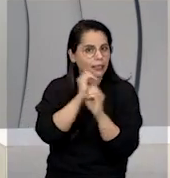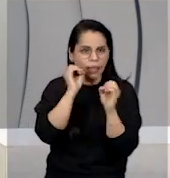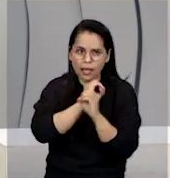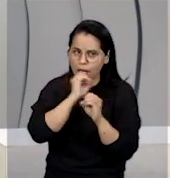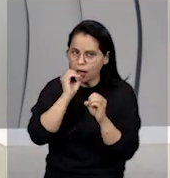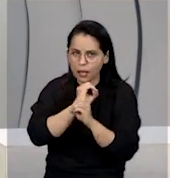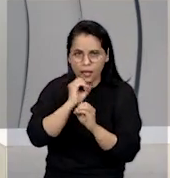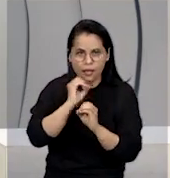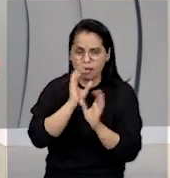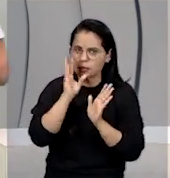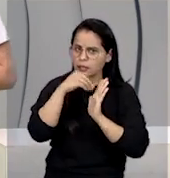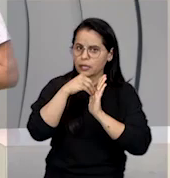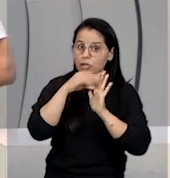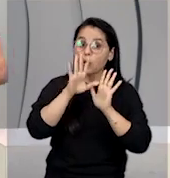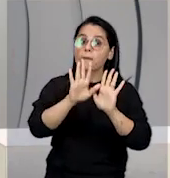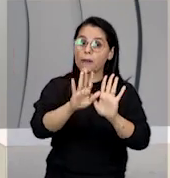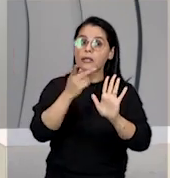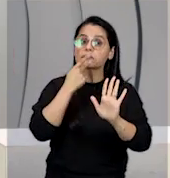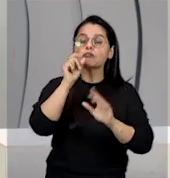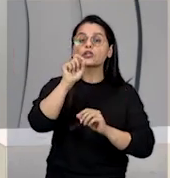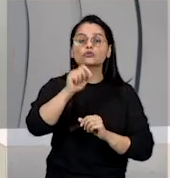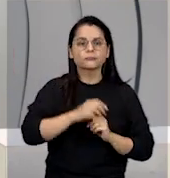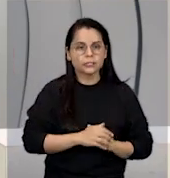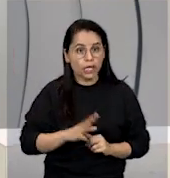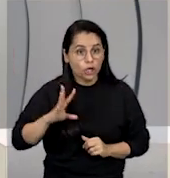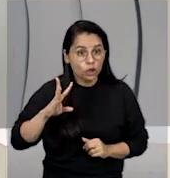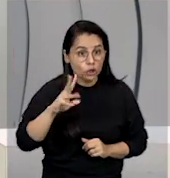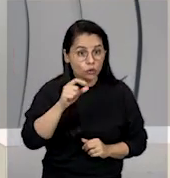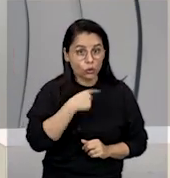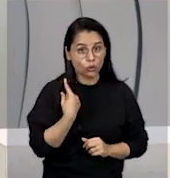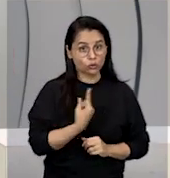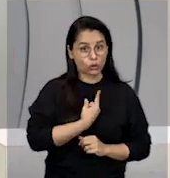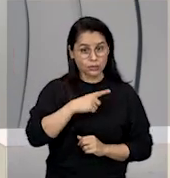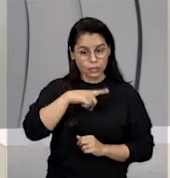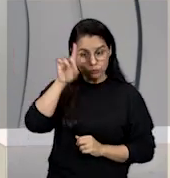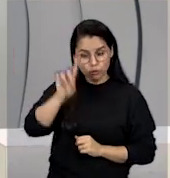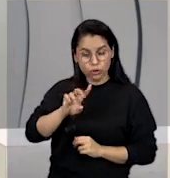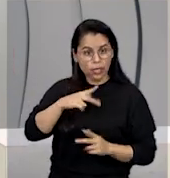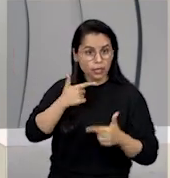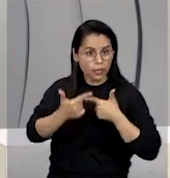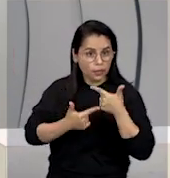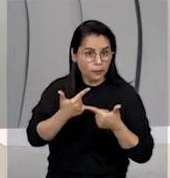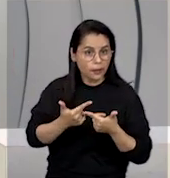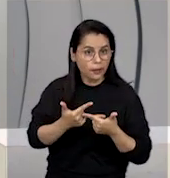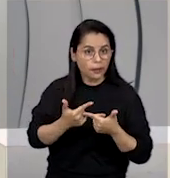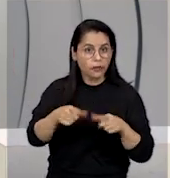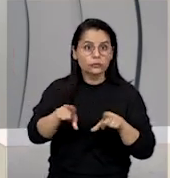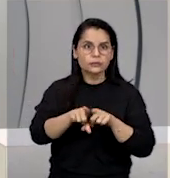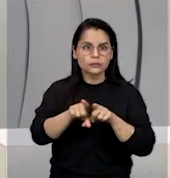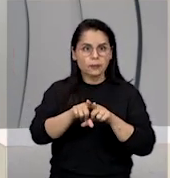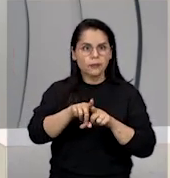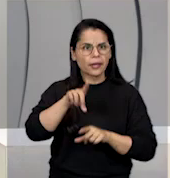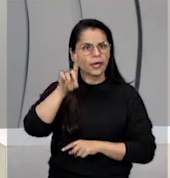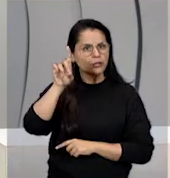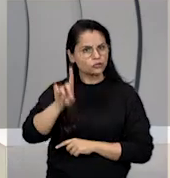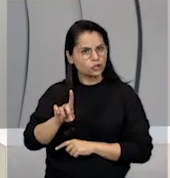nada disso. Mas está dizendo que todos nós temos direito ao trabalho e direito ao trabalhador.